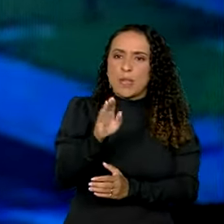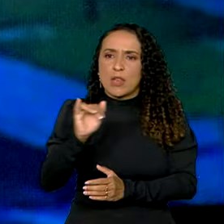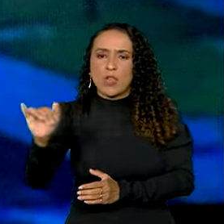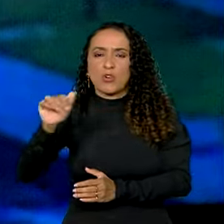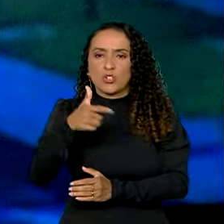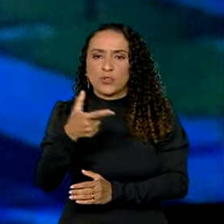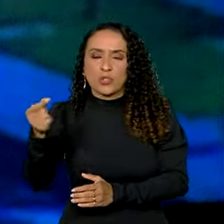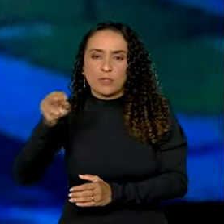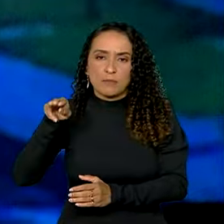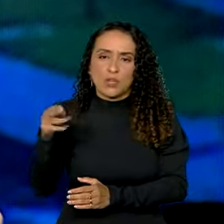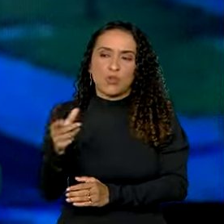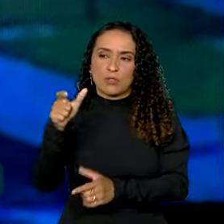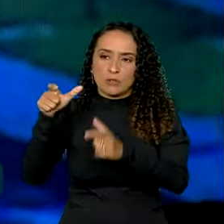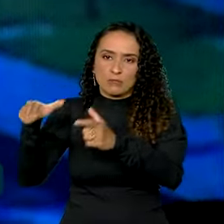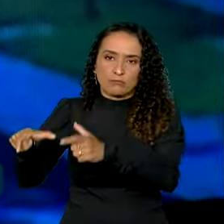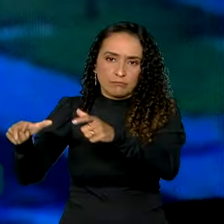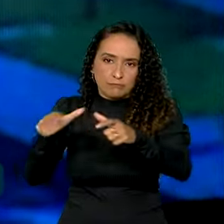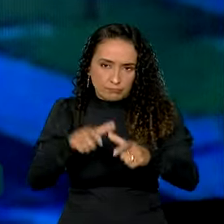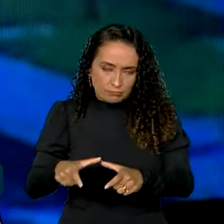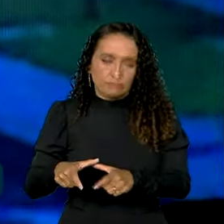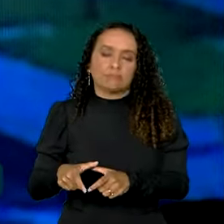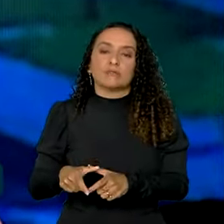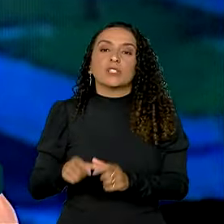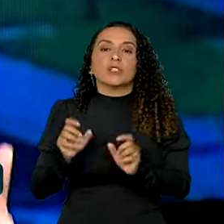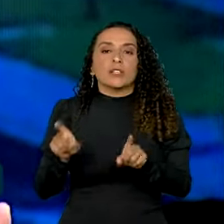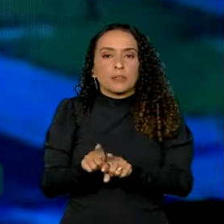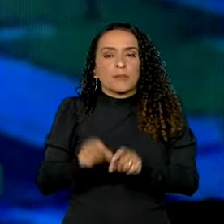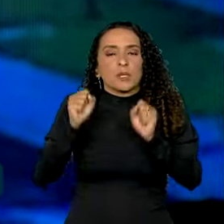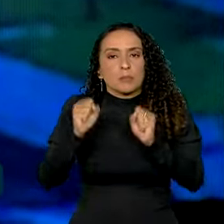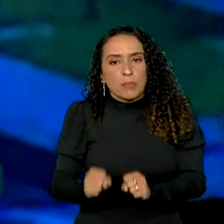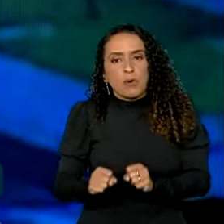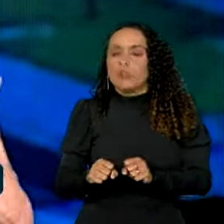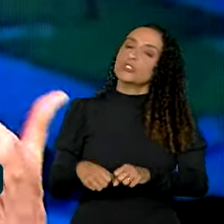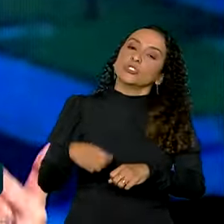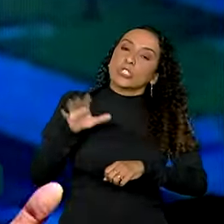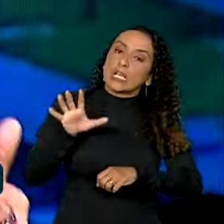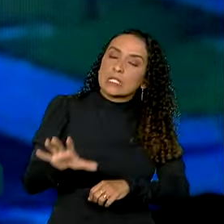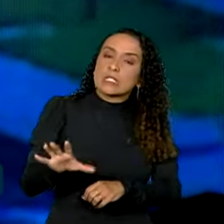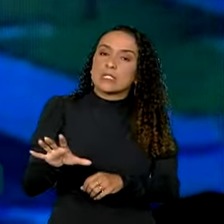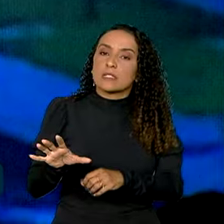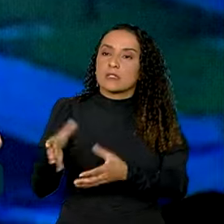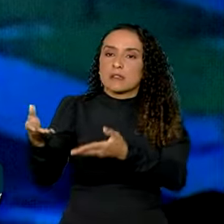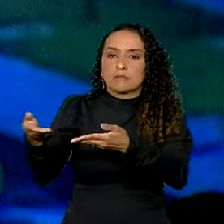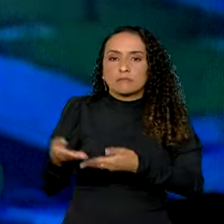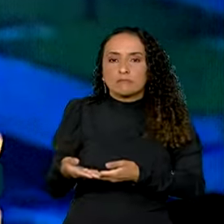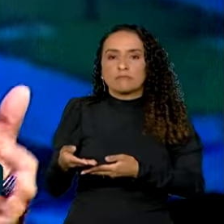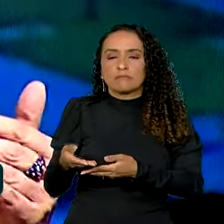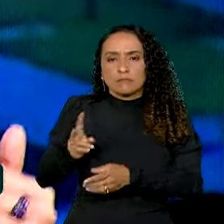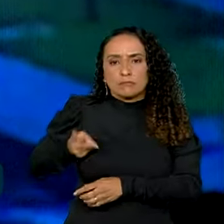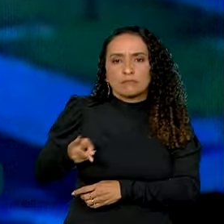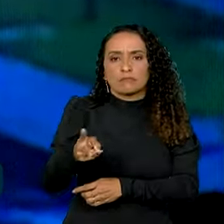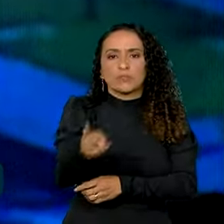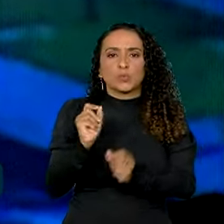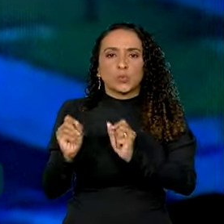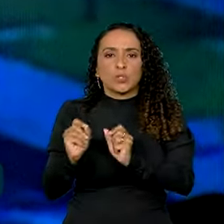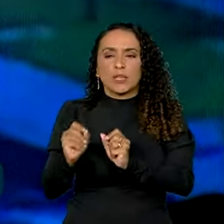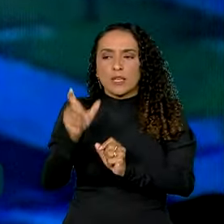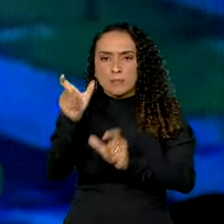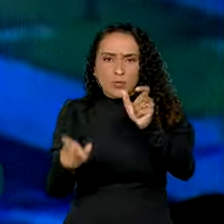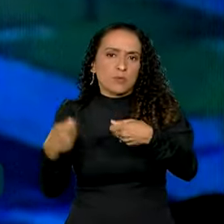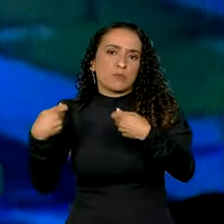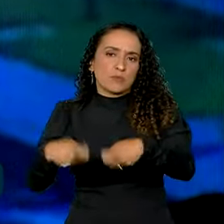milhões de unidades, ela vai poder, dessa maneira, atender de forma contínua aos que